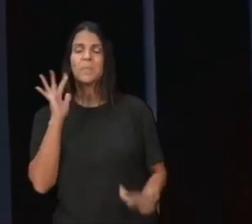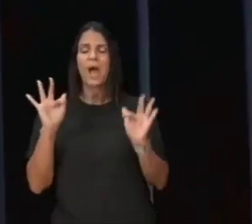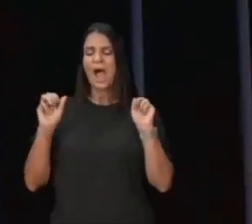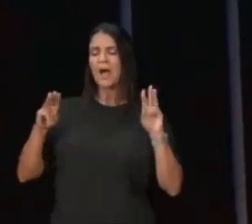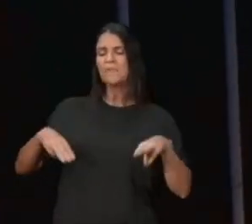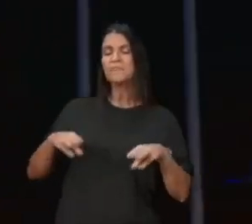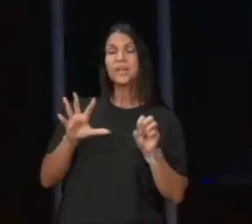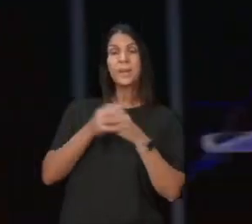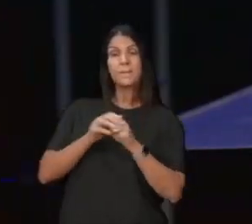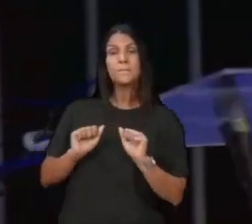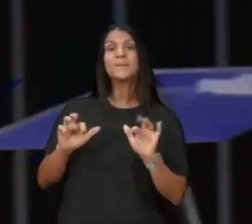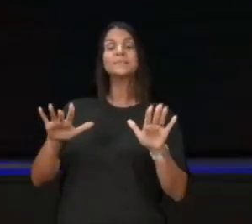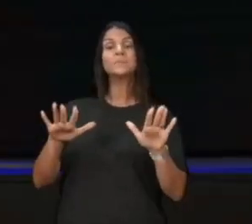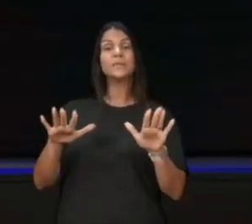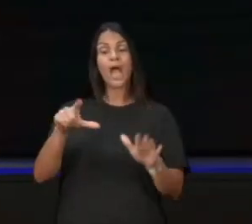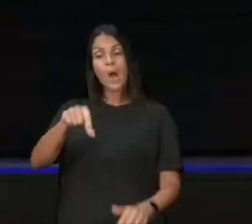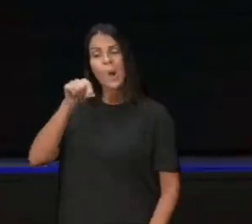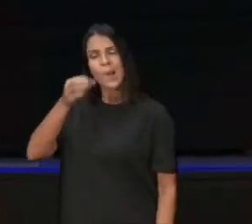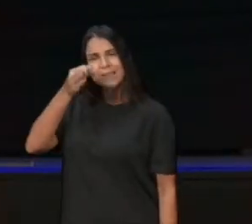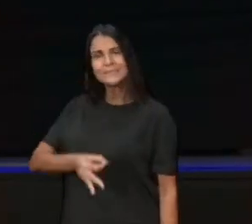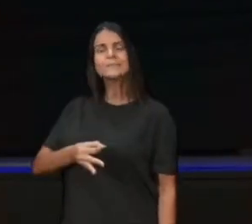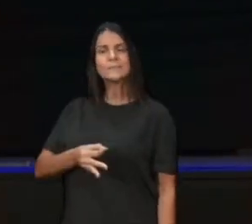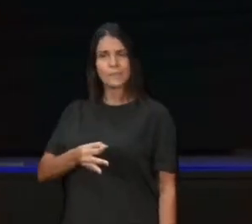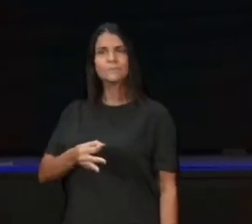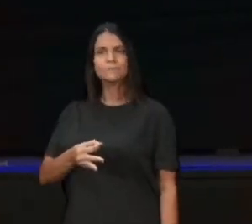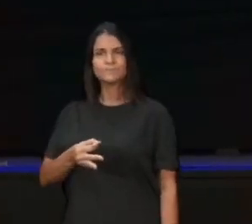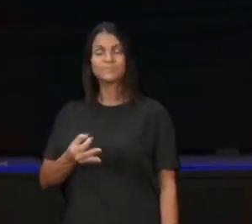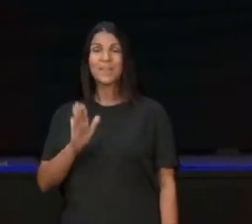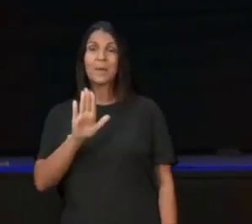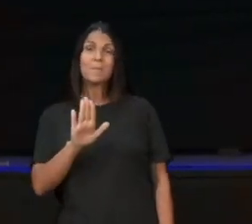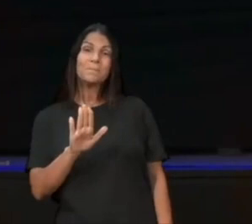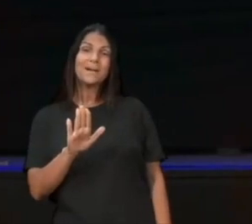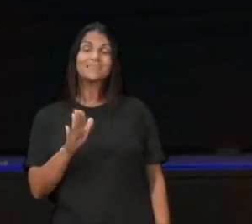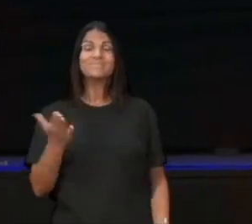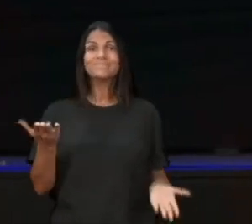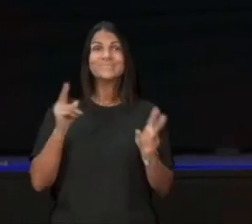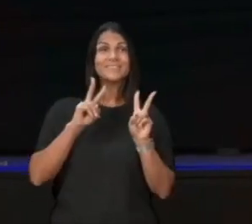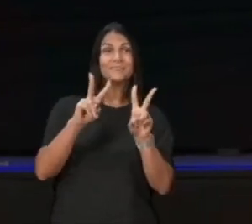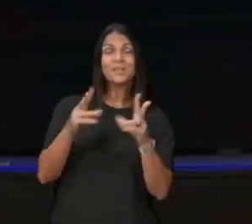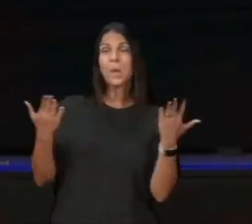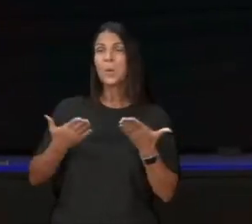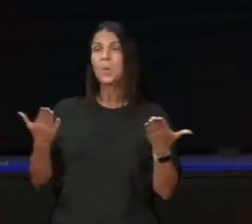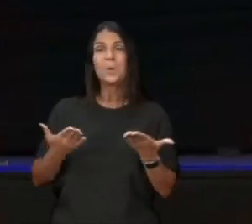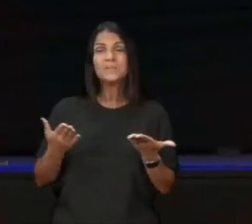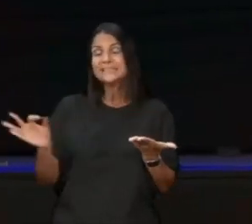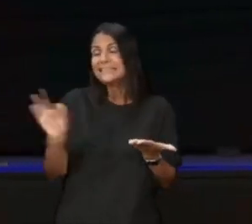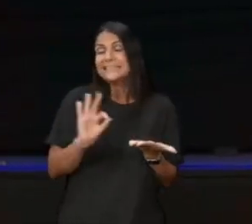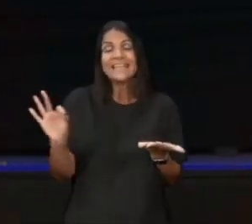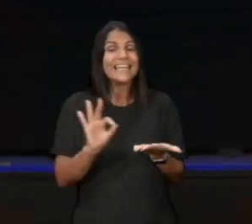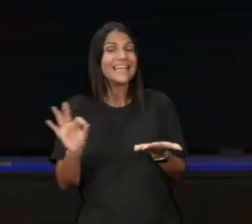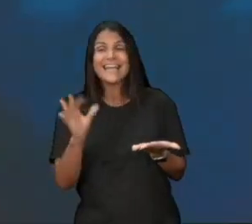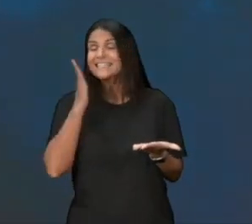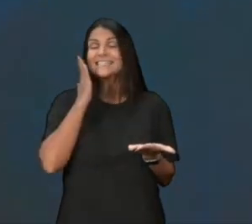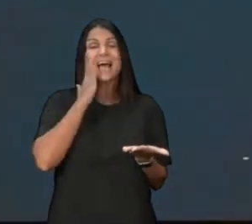e infelizmente a gente vê que nem hoje ninguém tem qualquer certeza de